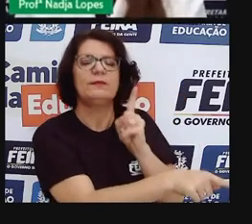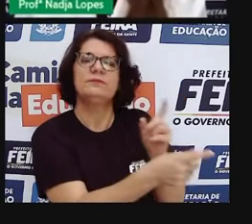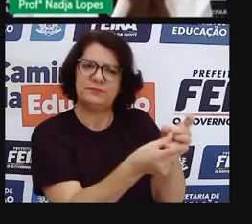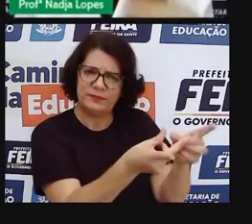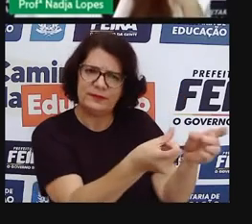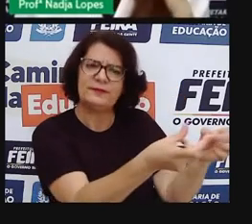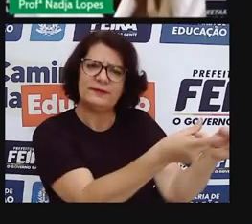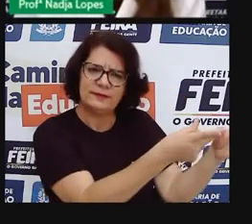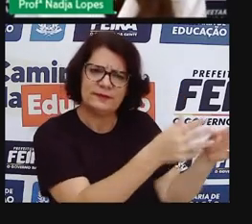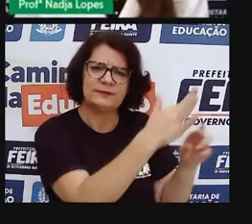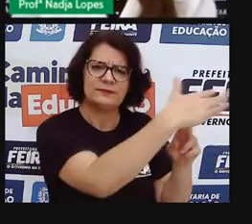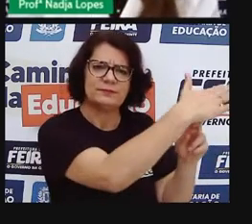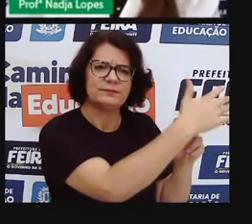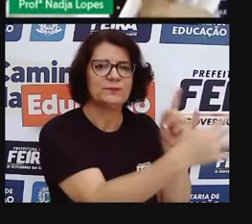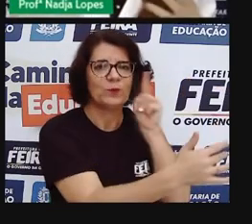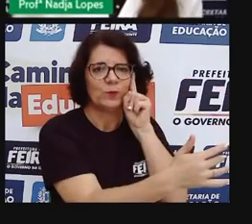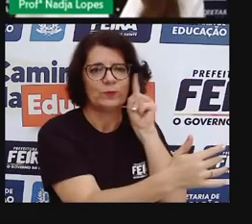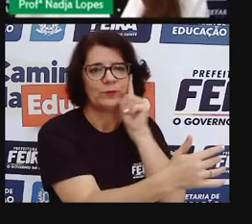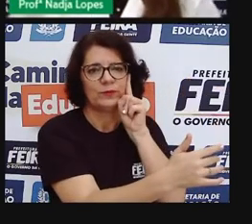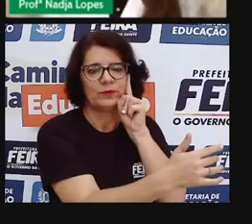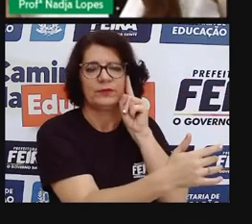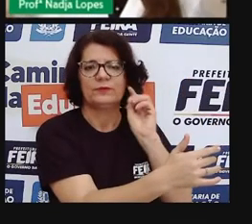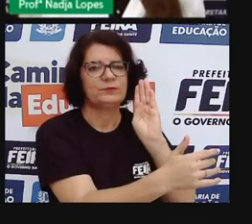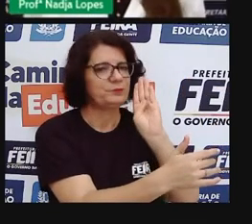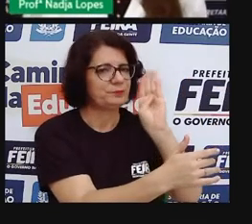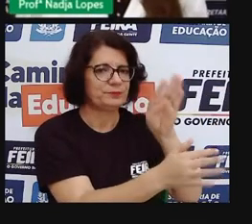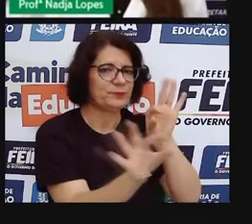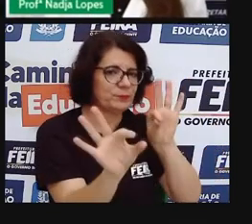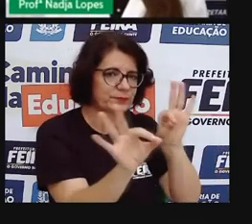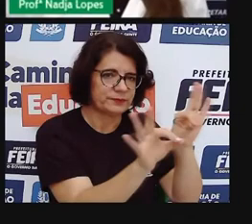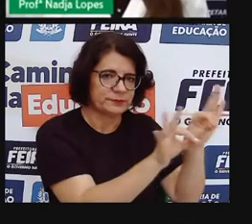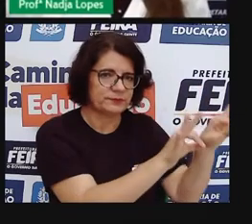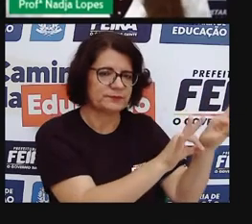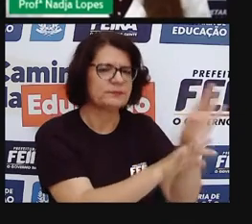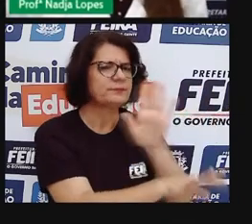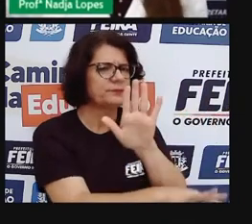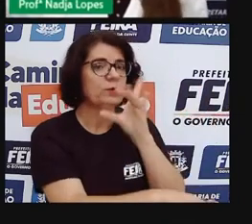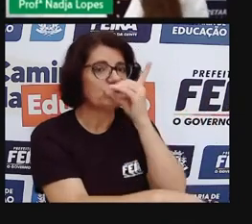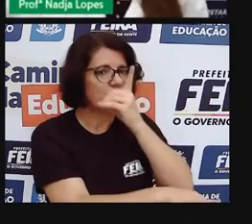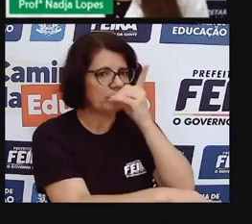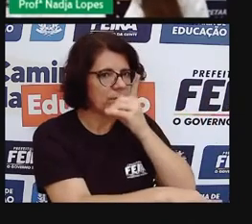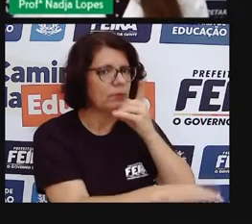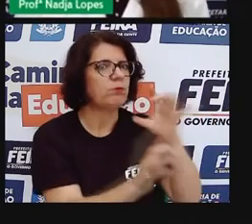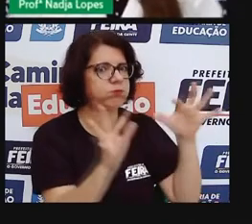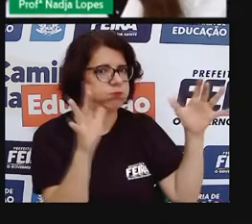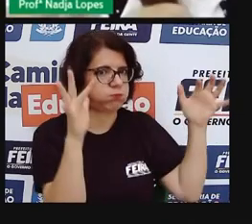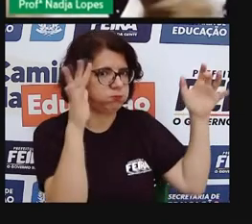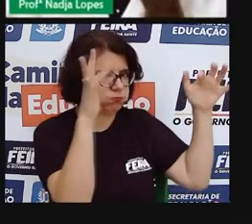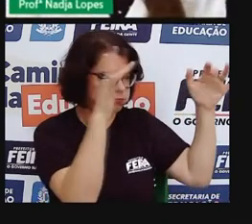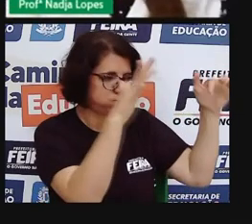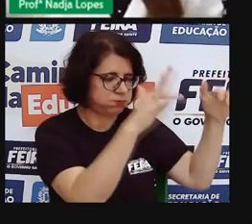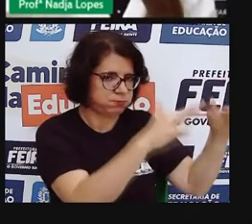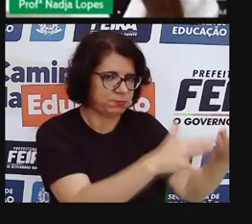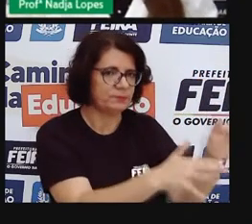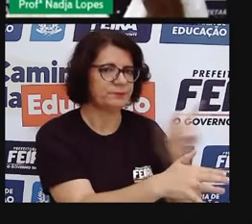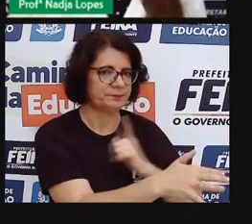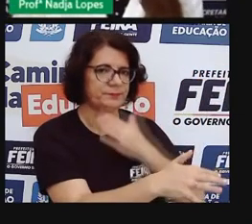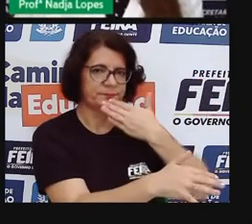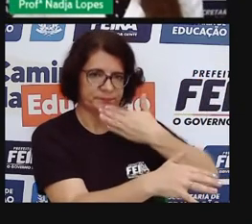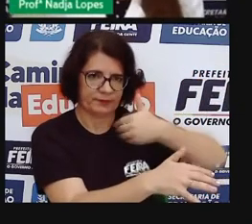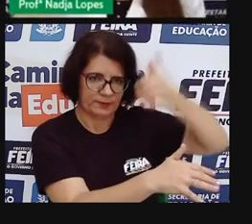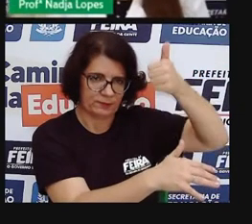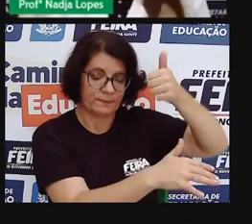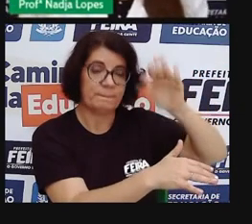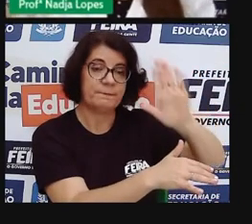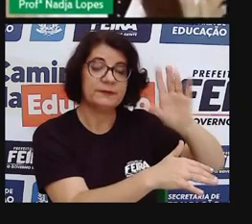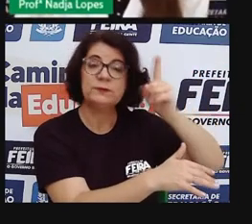Claro que o domingo é mais forte. Tem mais comerciante. Fecha, inclusive, uma rua para ampliar, para terem mais pessoas.